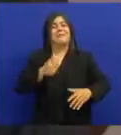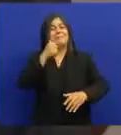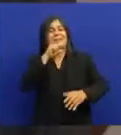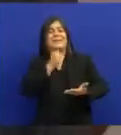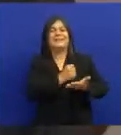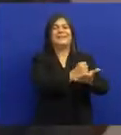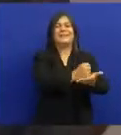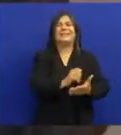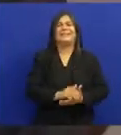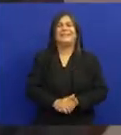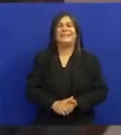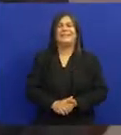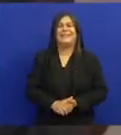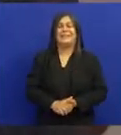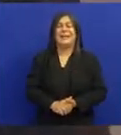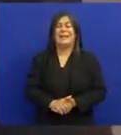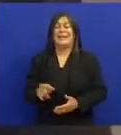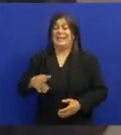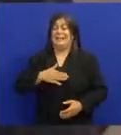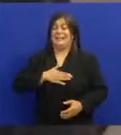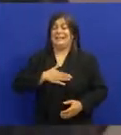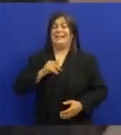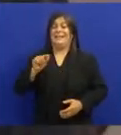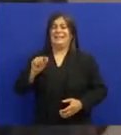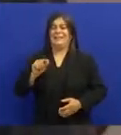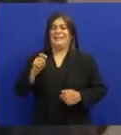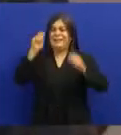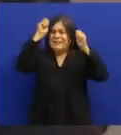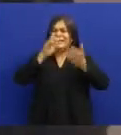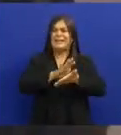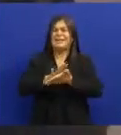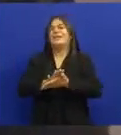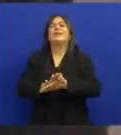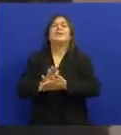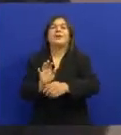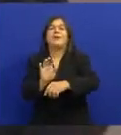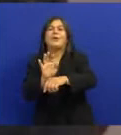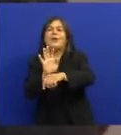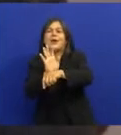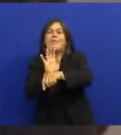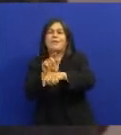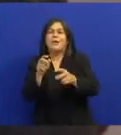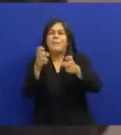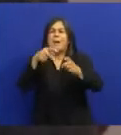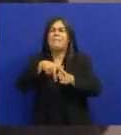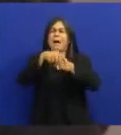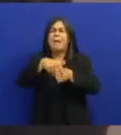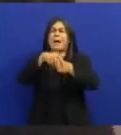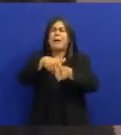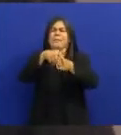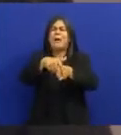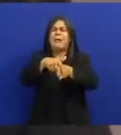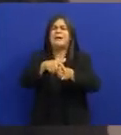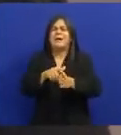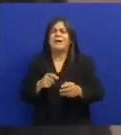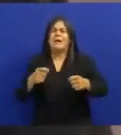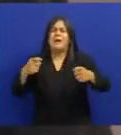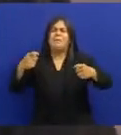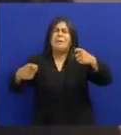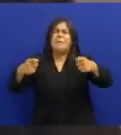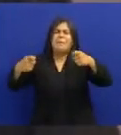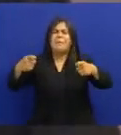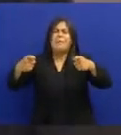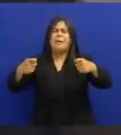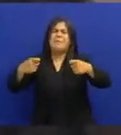Ele gostava do filme Naquela época era o filme para o Oeste Aí tinha esse ator Jaspéry Aí Jaspéry